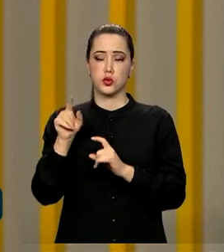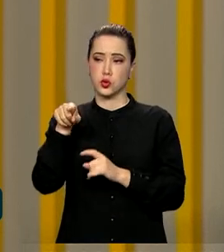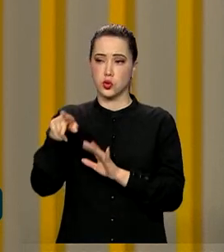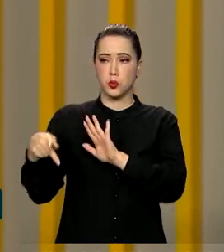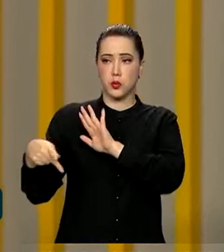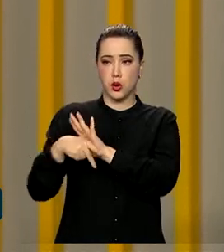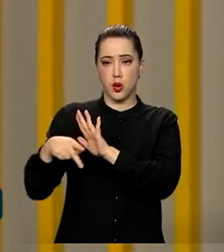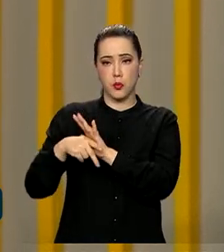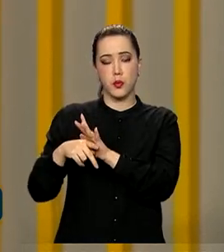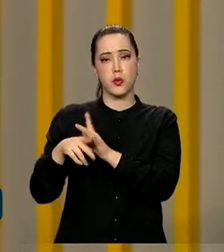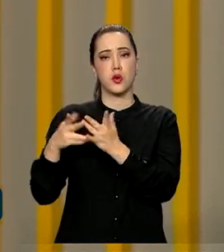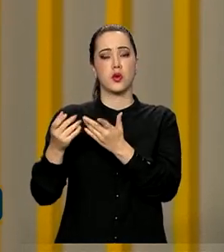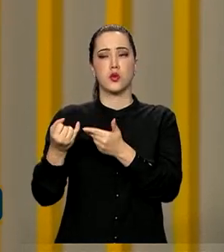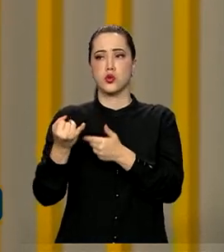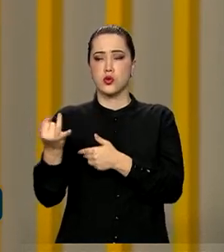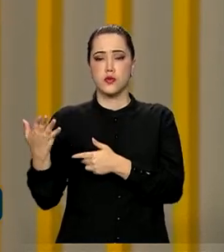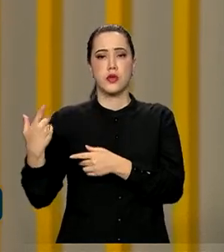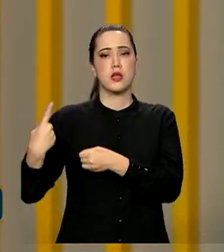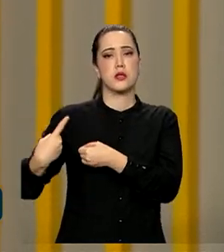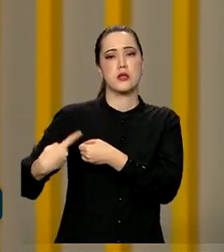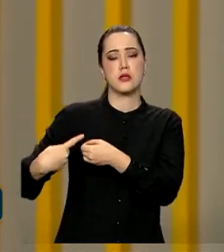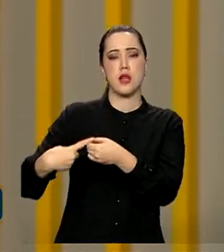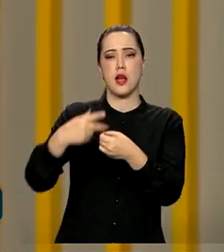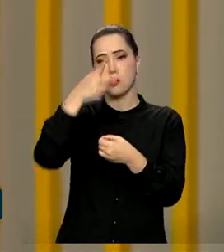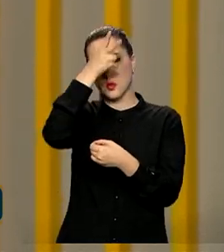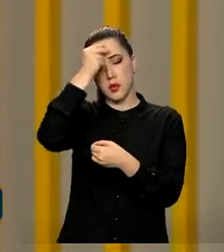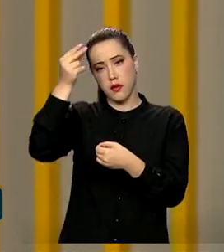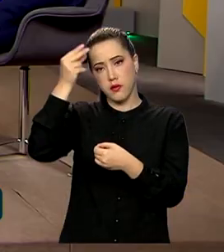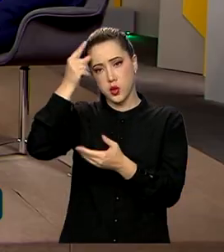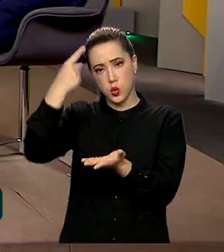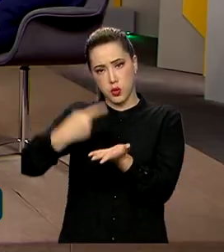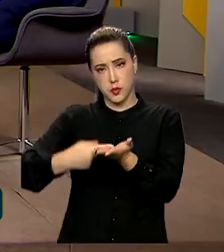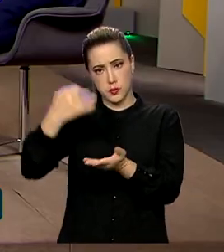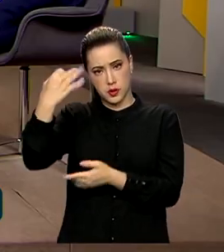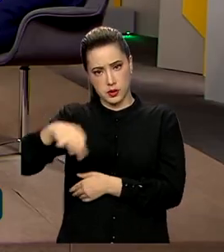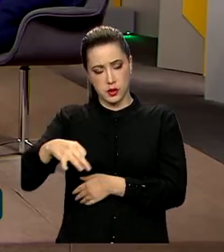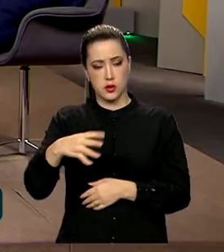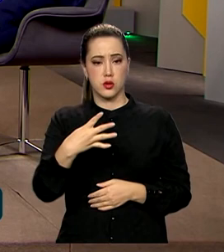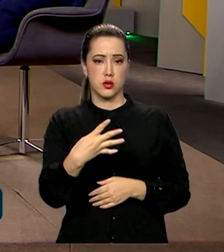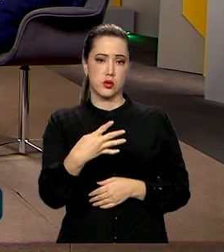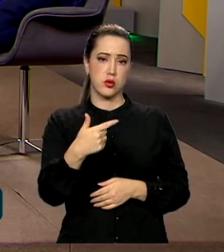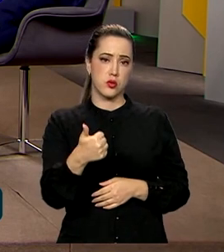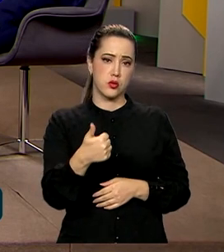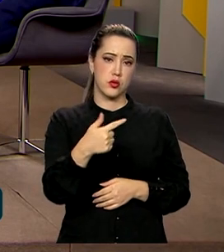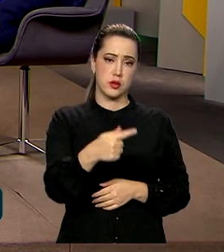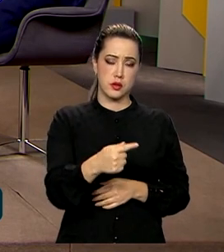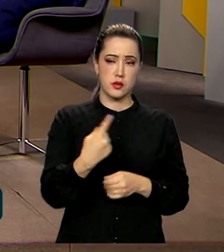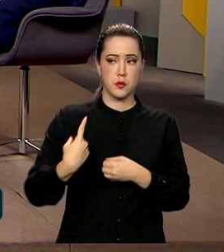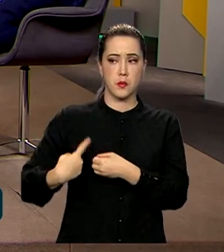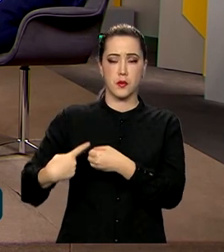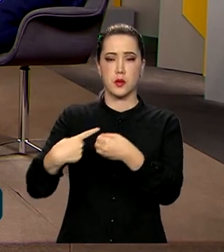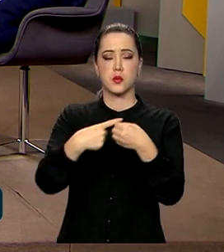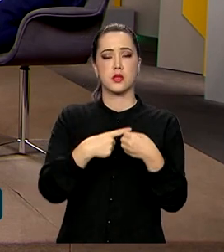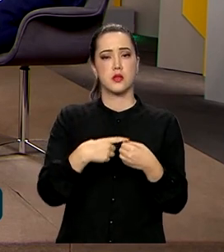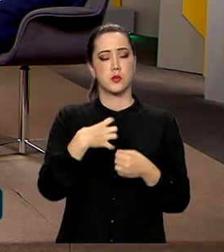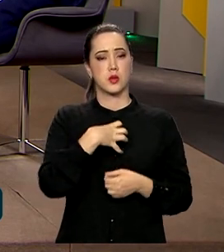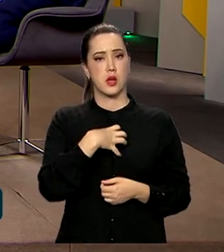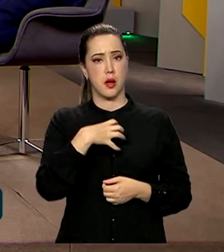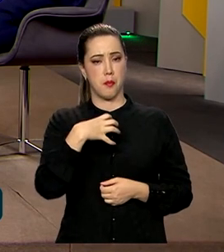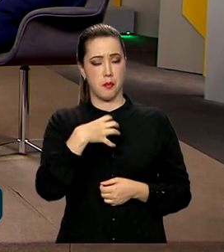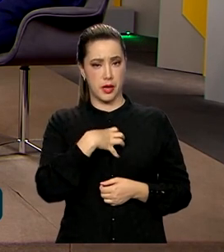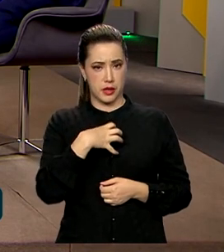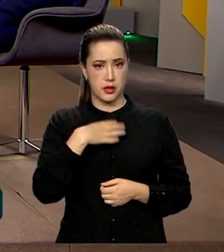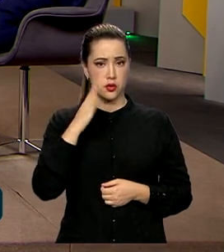já temos mais de 60% dos prefeitos confirmados. Nós temos 417 municípios na Bahia. Nós já